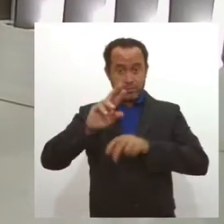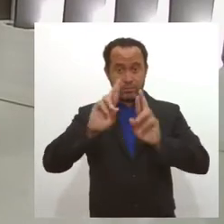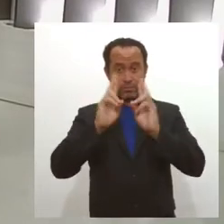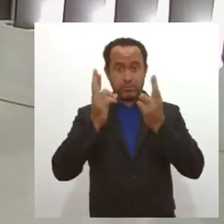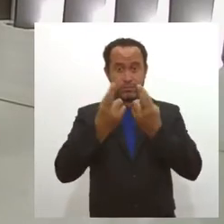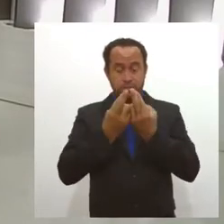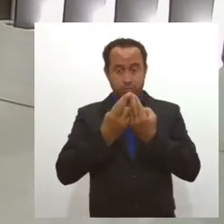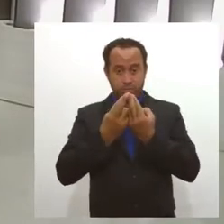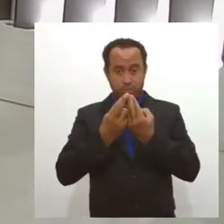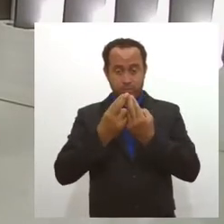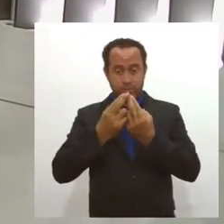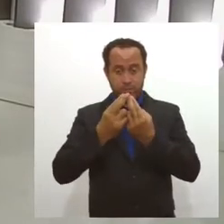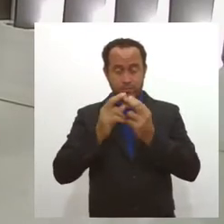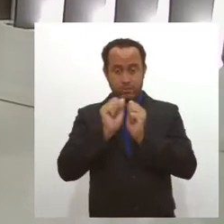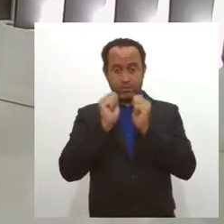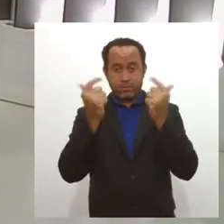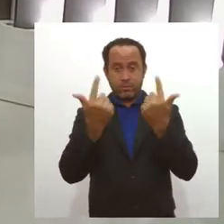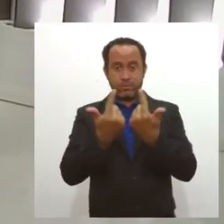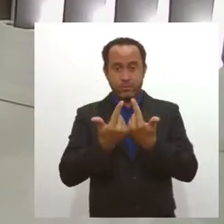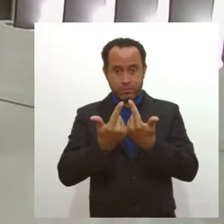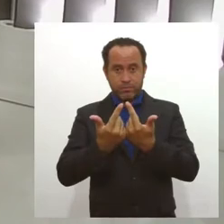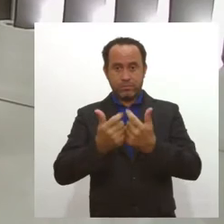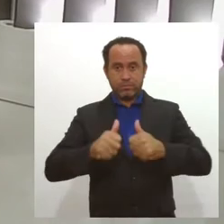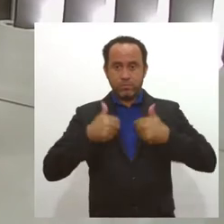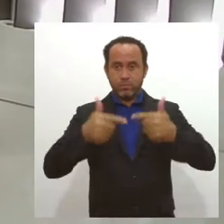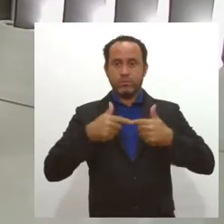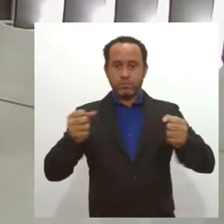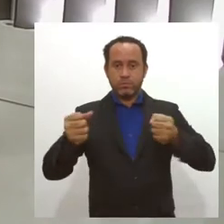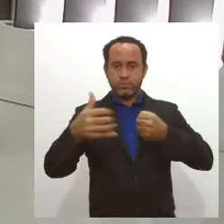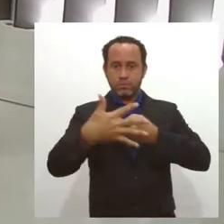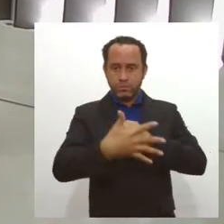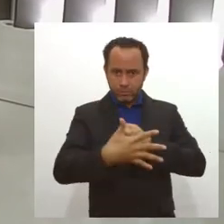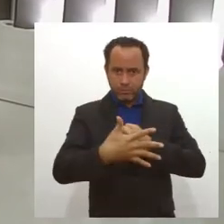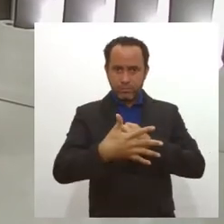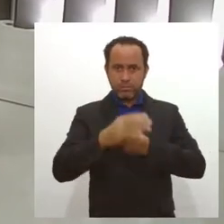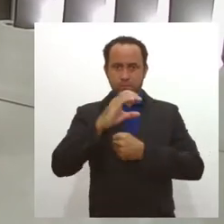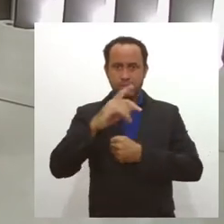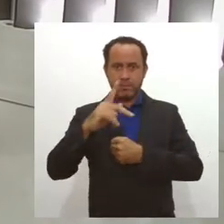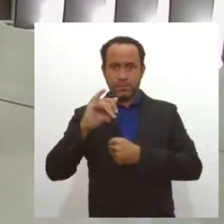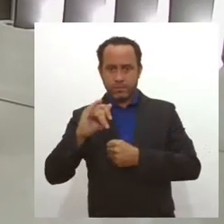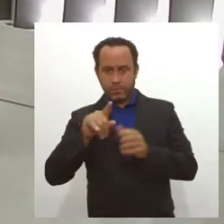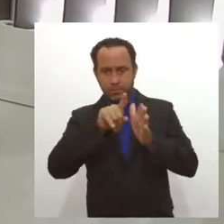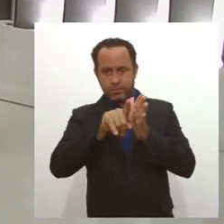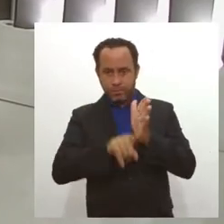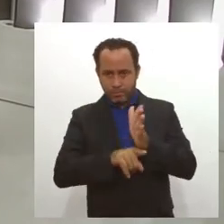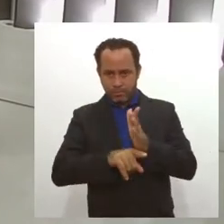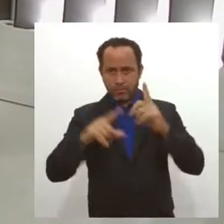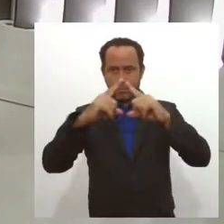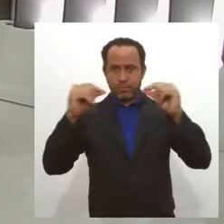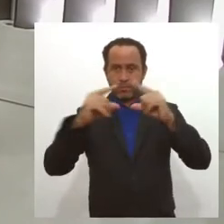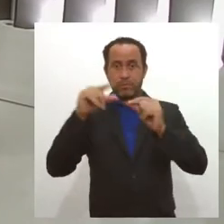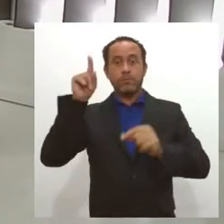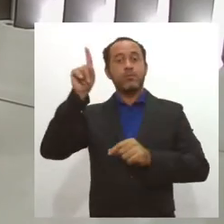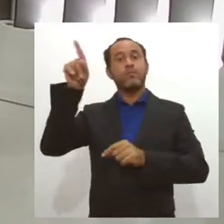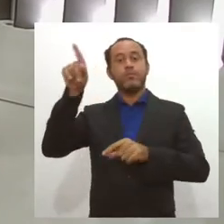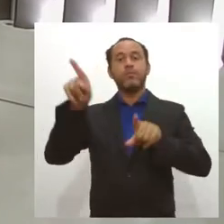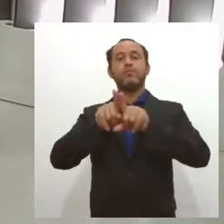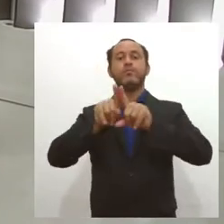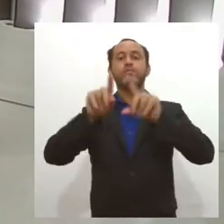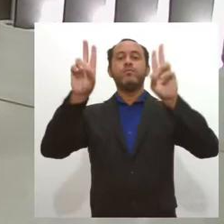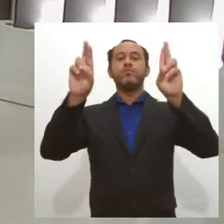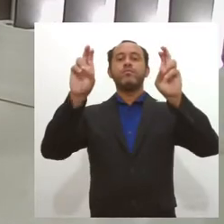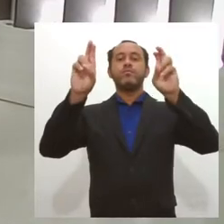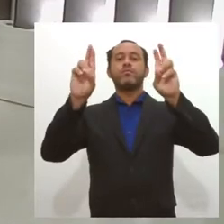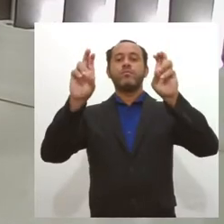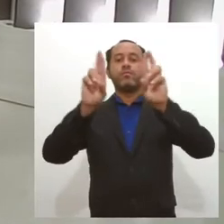realizadas na Assembleia Legislativa. O enfrentamento à pandemia e CPI da Covid-19 criada pelo Senado Federal foram alguns dos temas